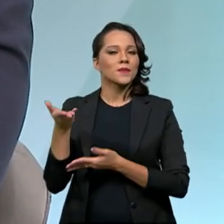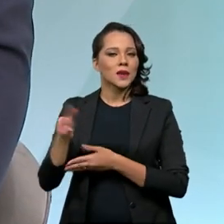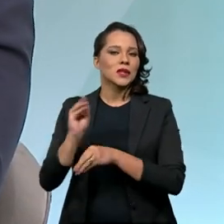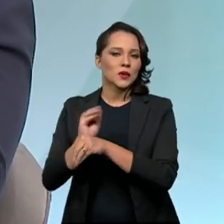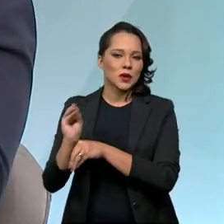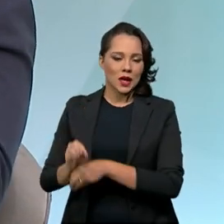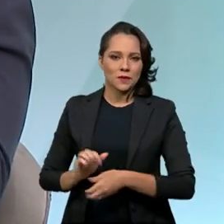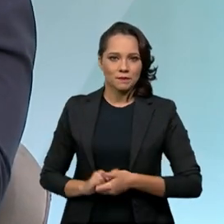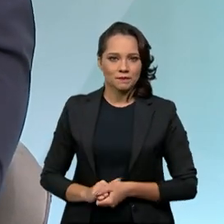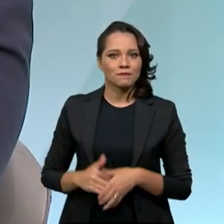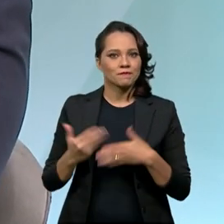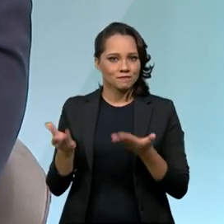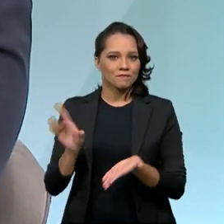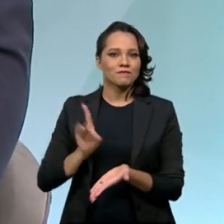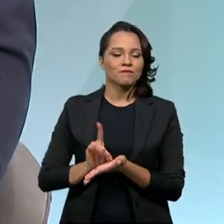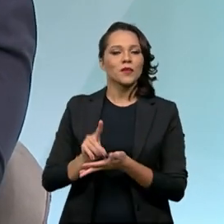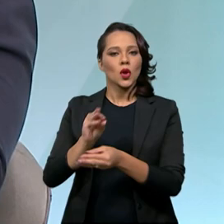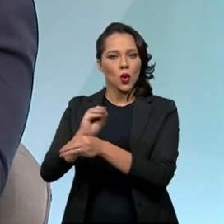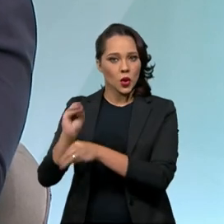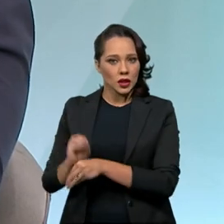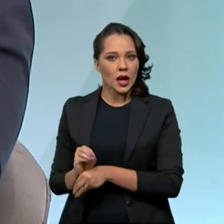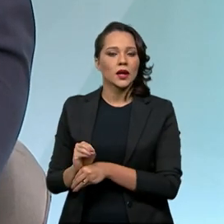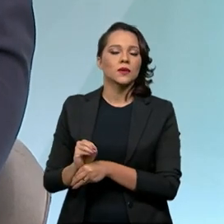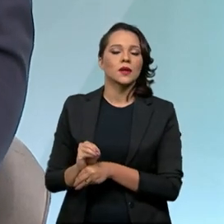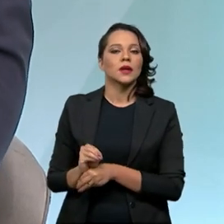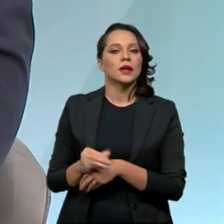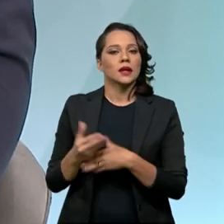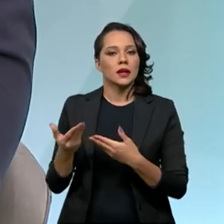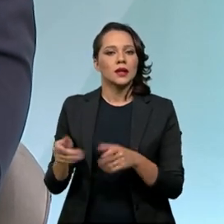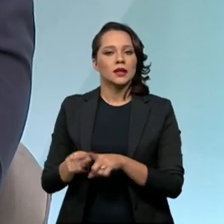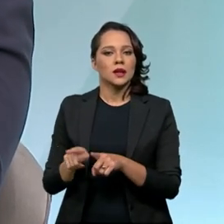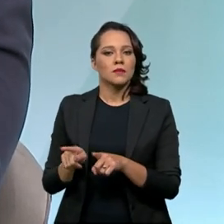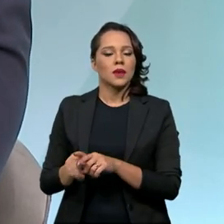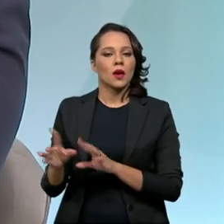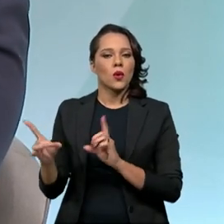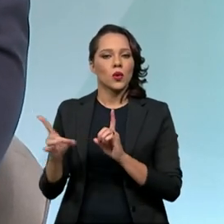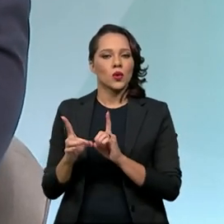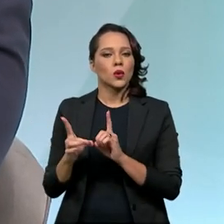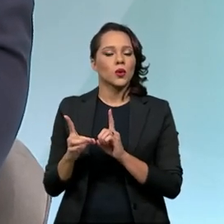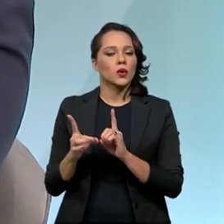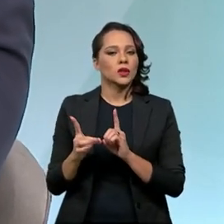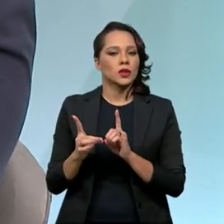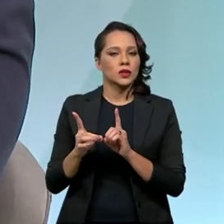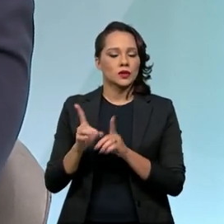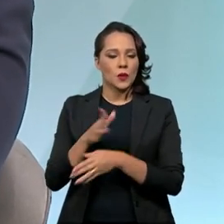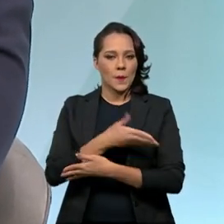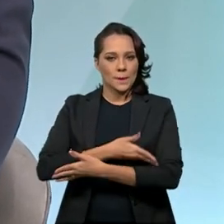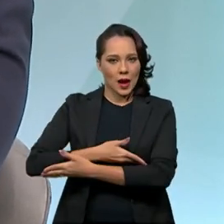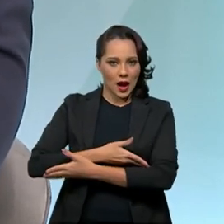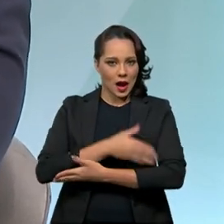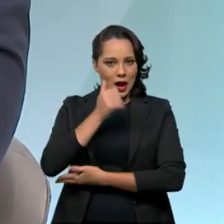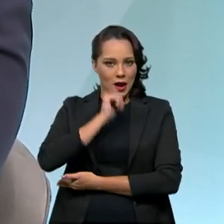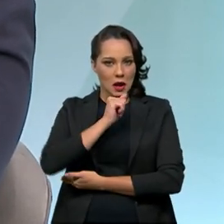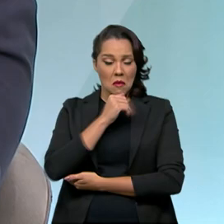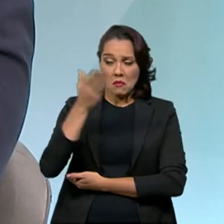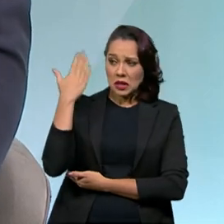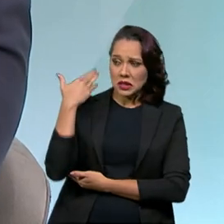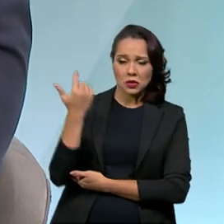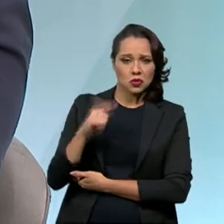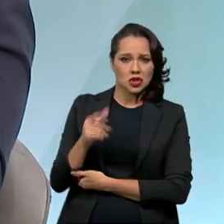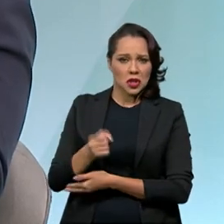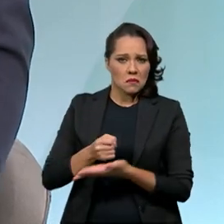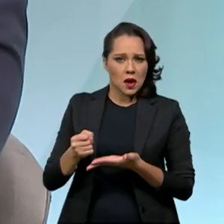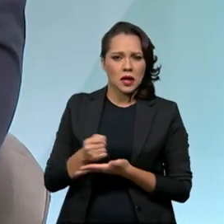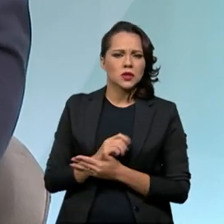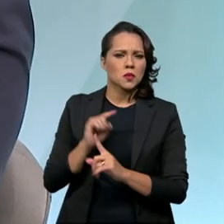cuidado. Então, realmente, o cuidado e a rede de atenção materno infantil, que antigamente não era baseada